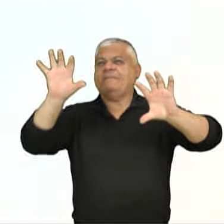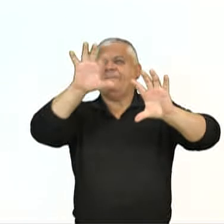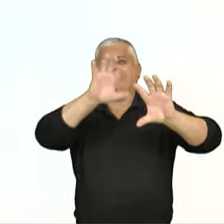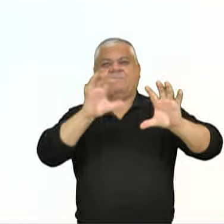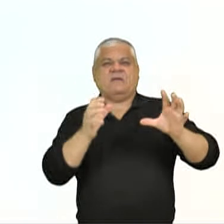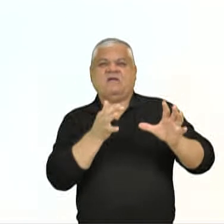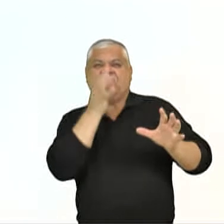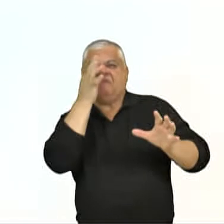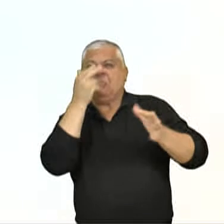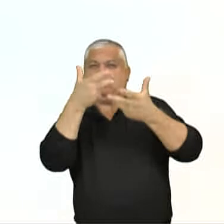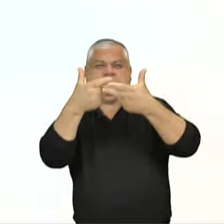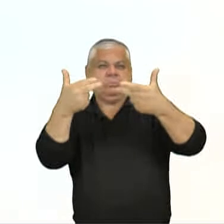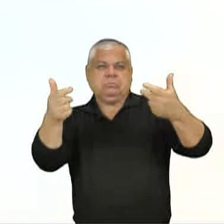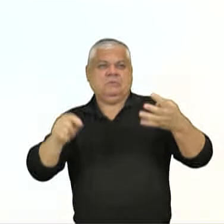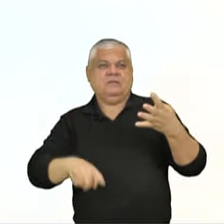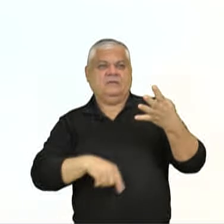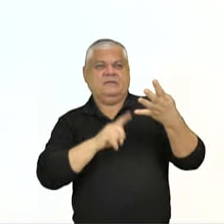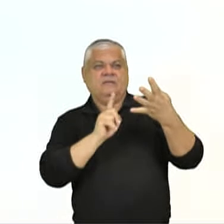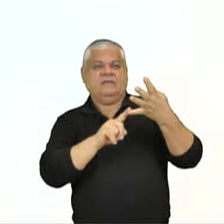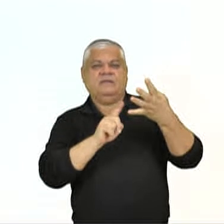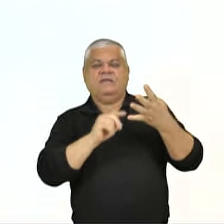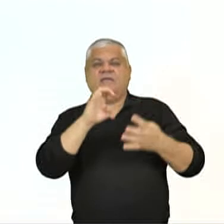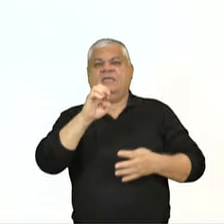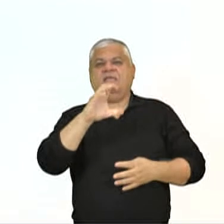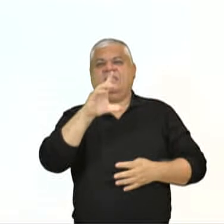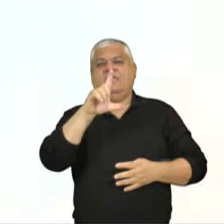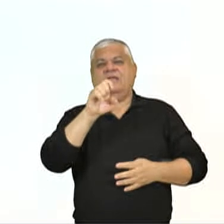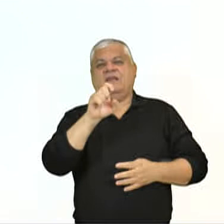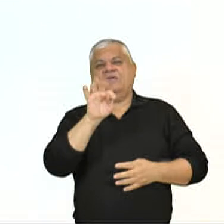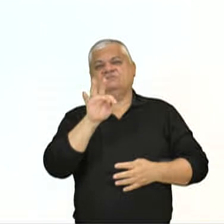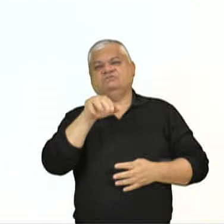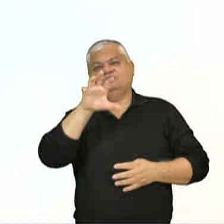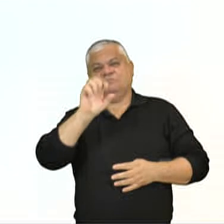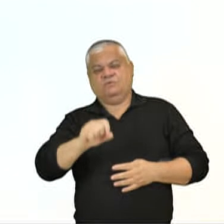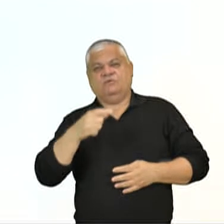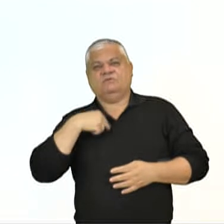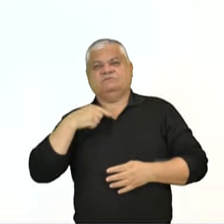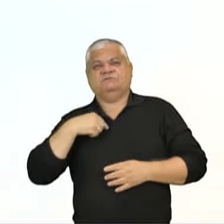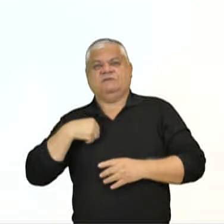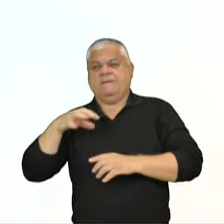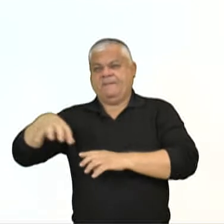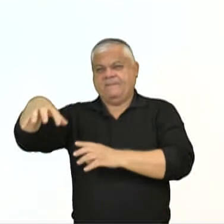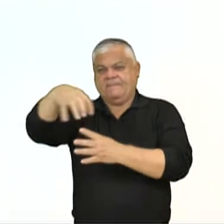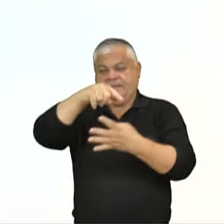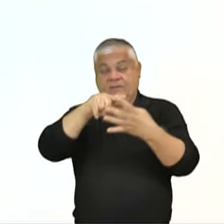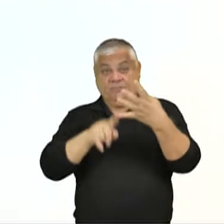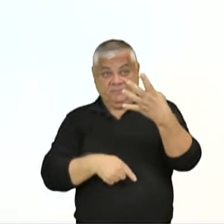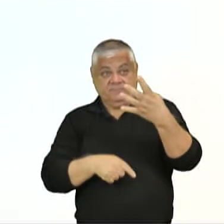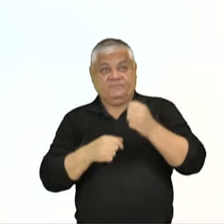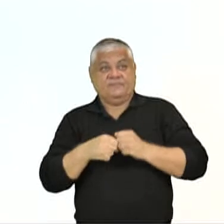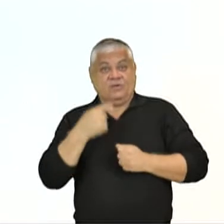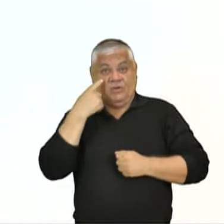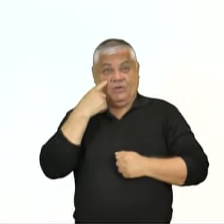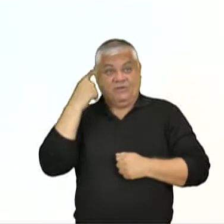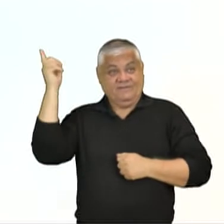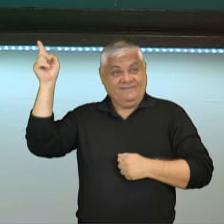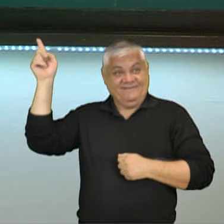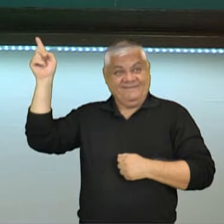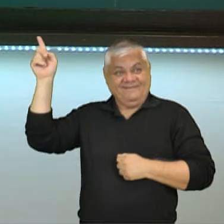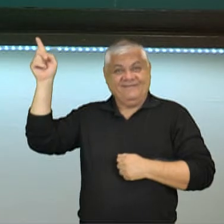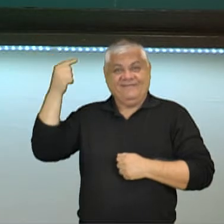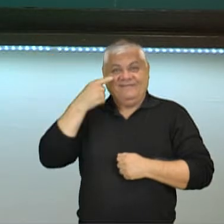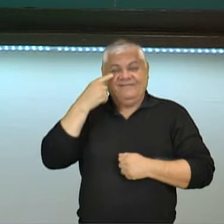ornamentos, quase que um abstrato. E nós temos ecletismo, ilusão com efeitos. O estilo 2 e 3 juntos. Vendo aqui, então nós vemos uma ilusão.